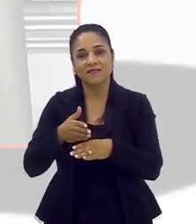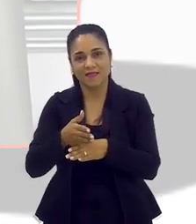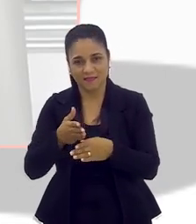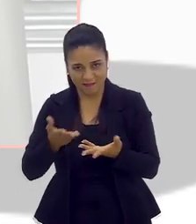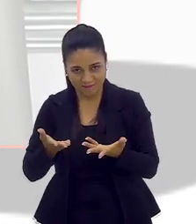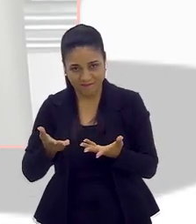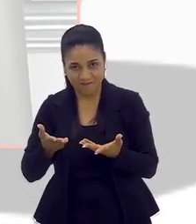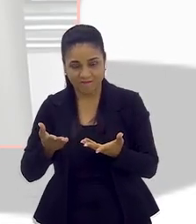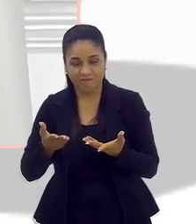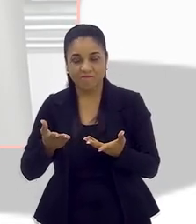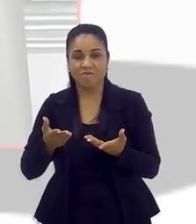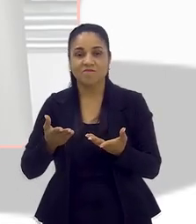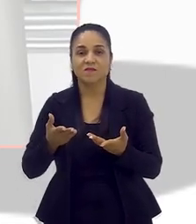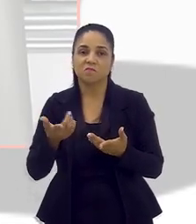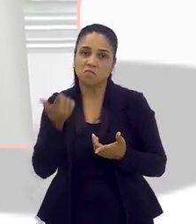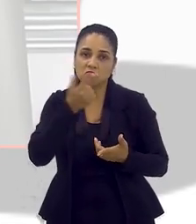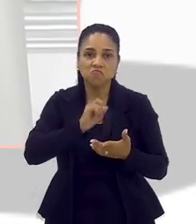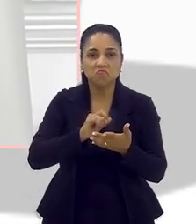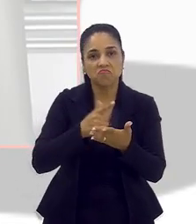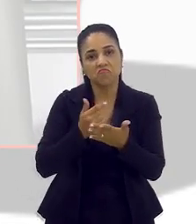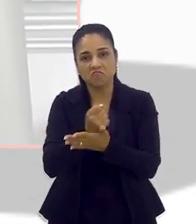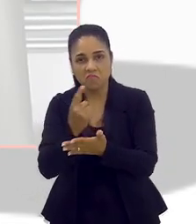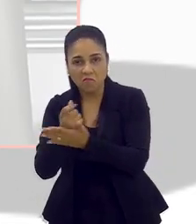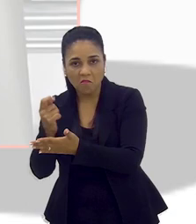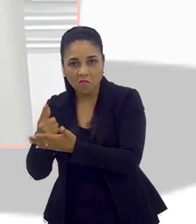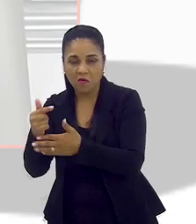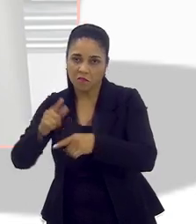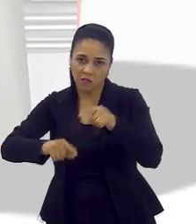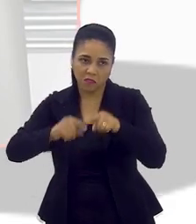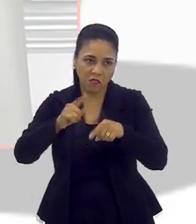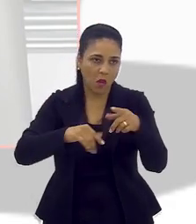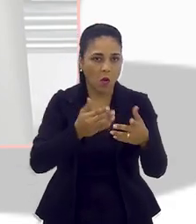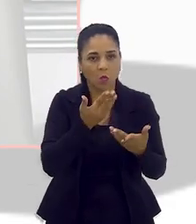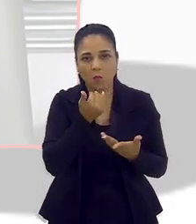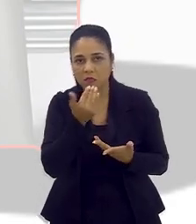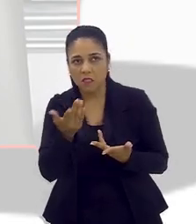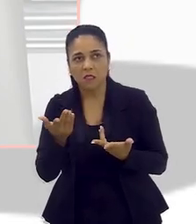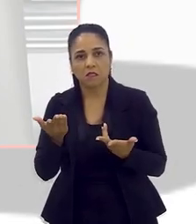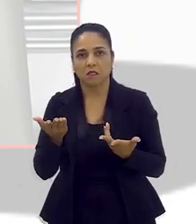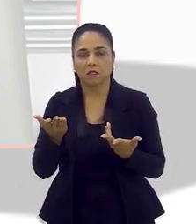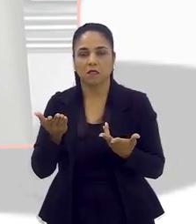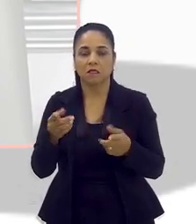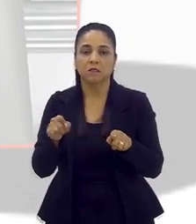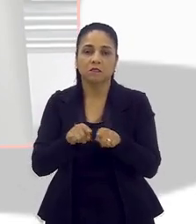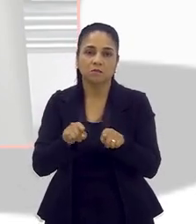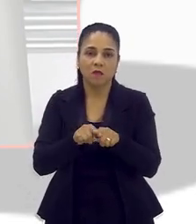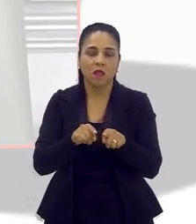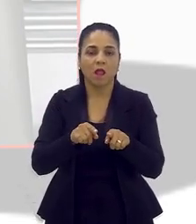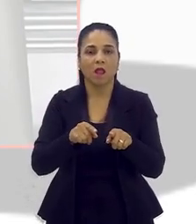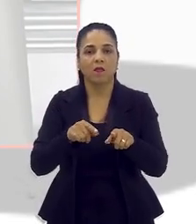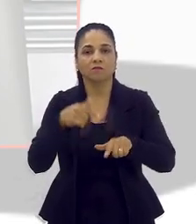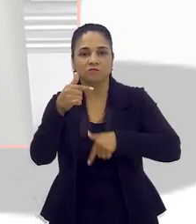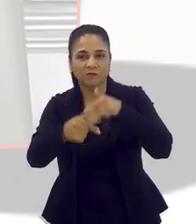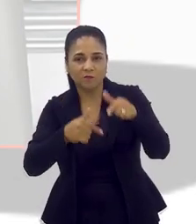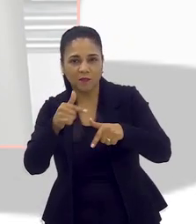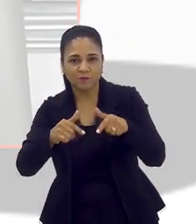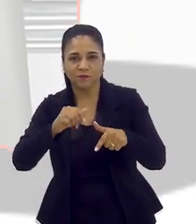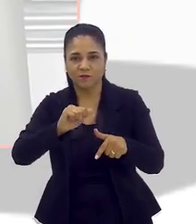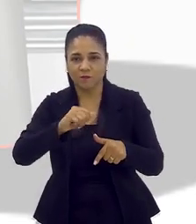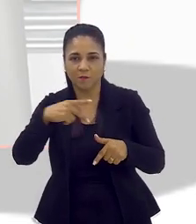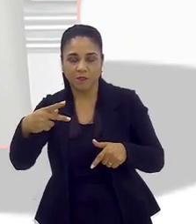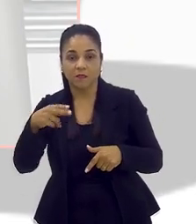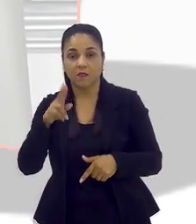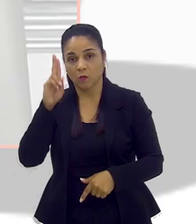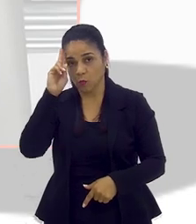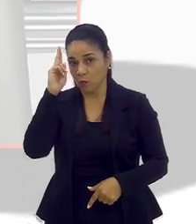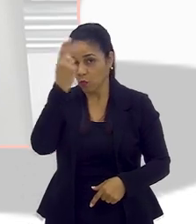o acesso ao que a gente quer, que no final a comida, e agora os entregadores também, tem o Uber